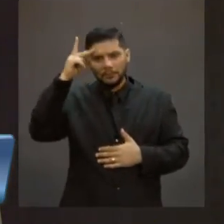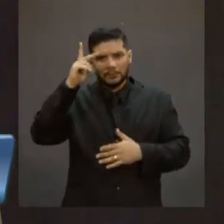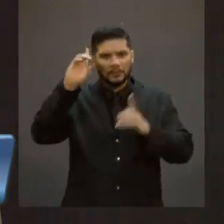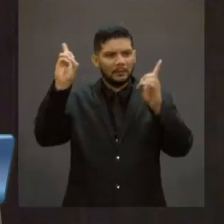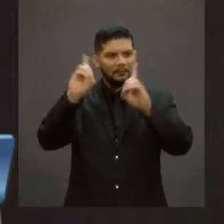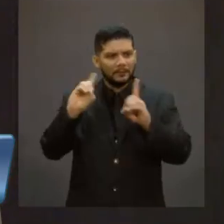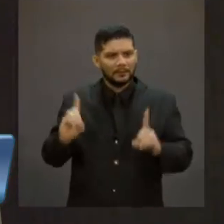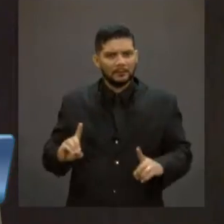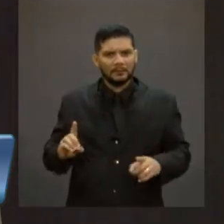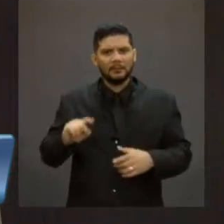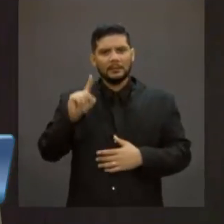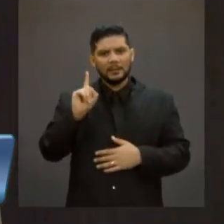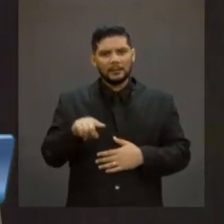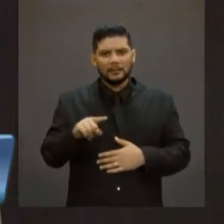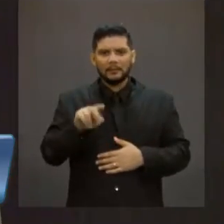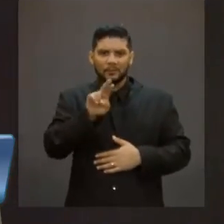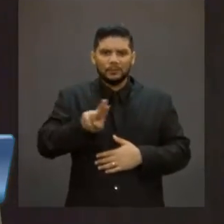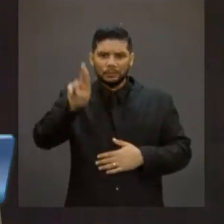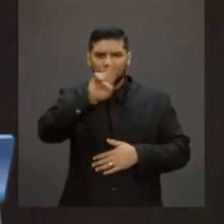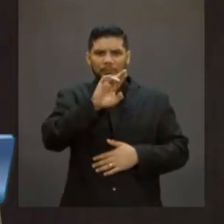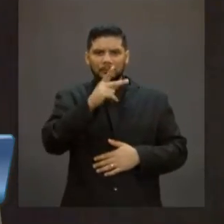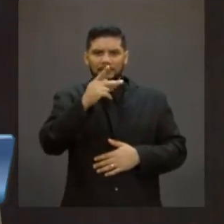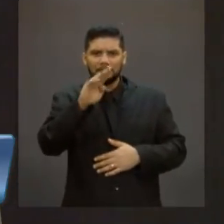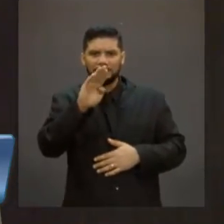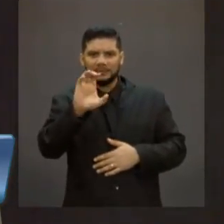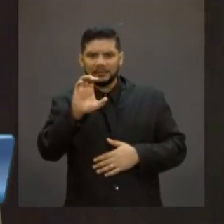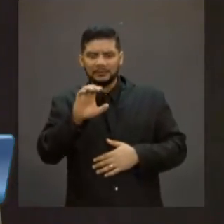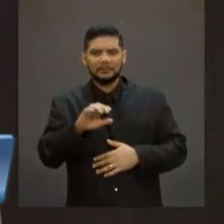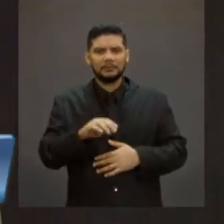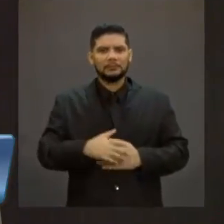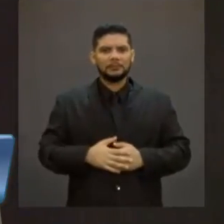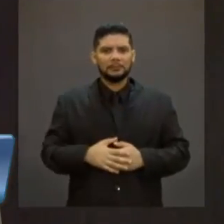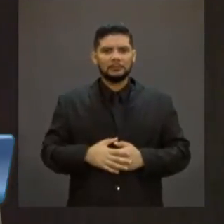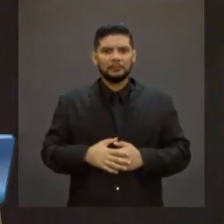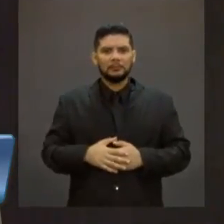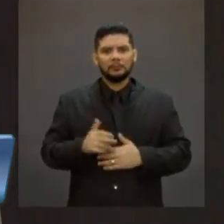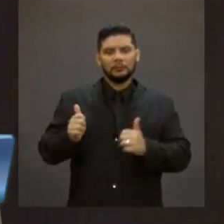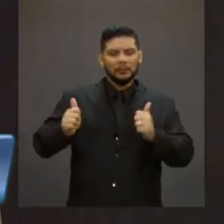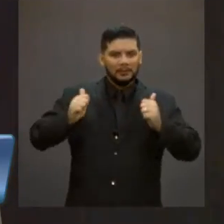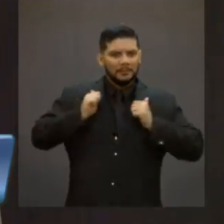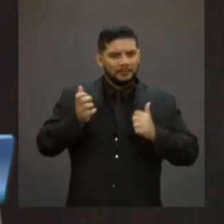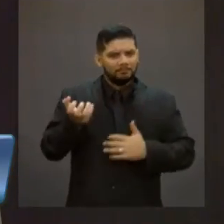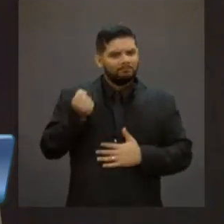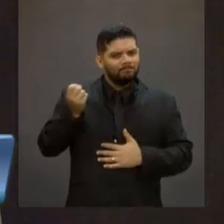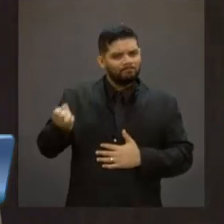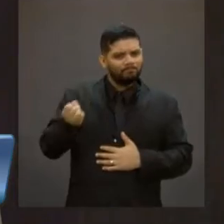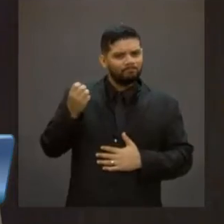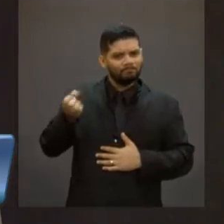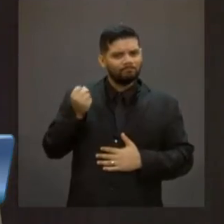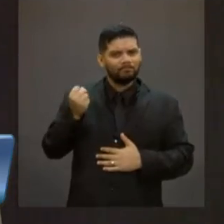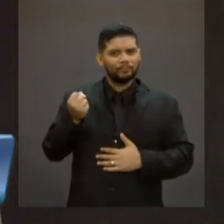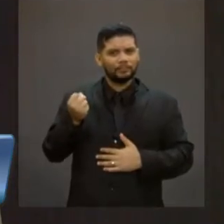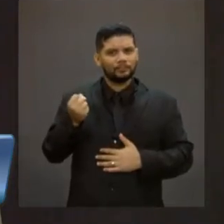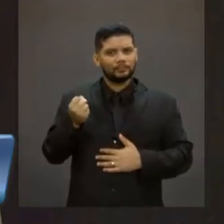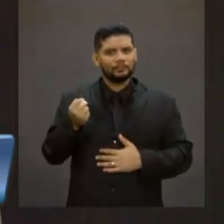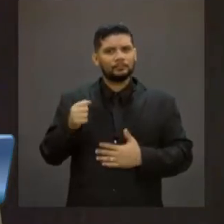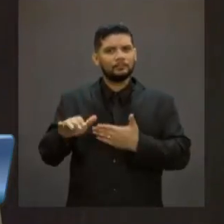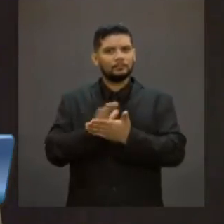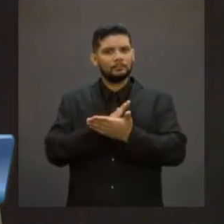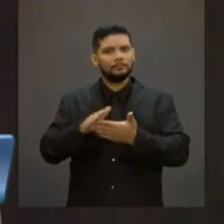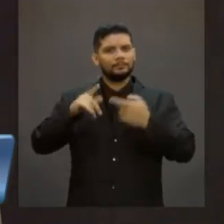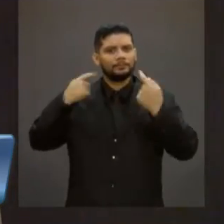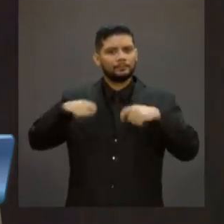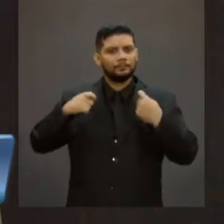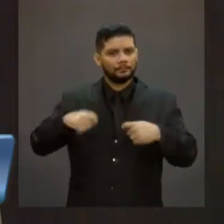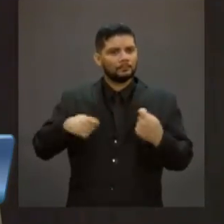deficiência, os usuários do BPC, as pensionistas, aqueles que precisam da avaliação social